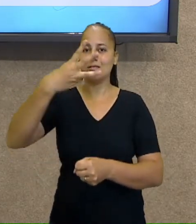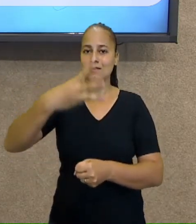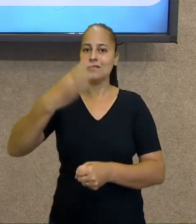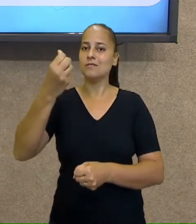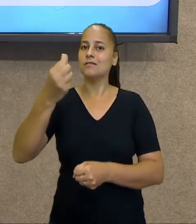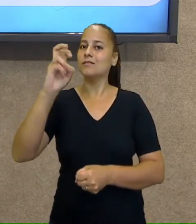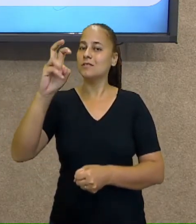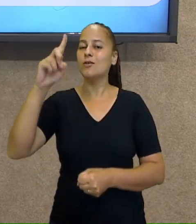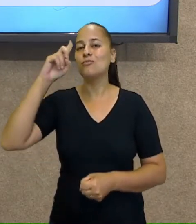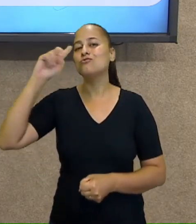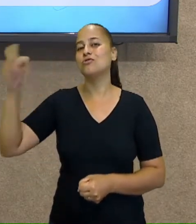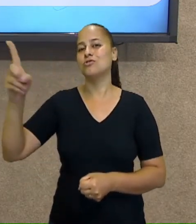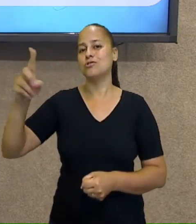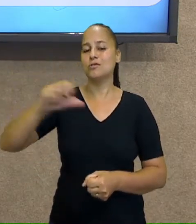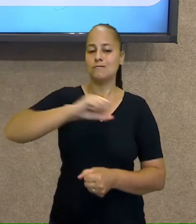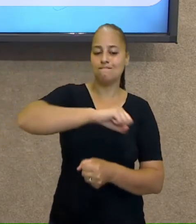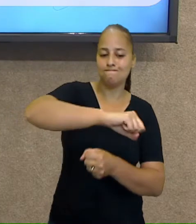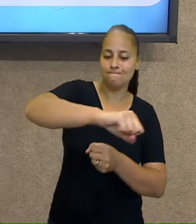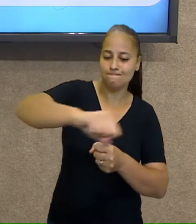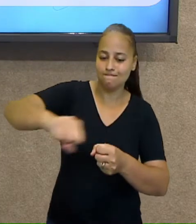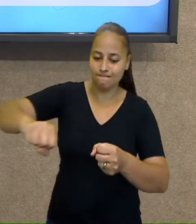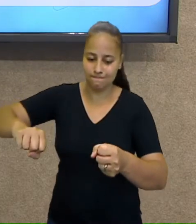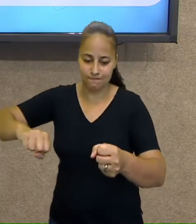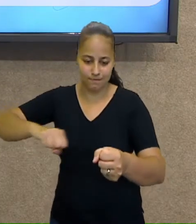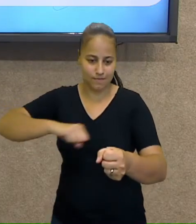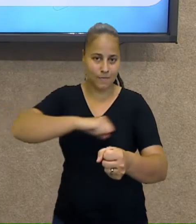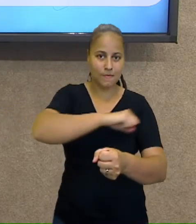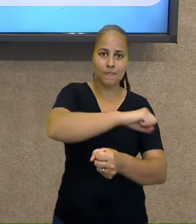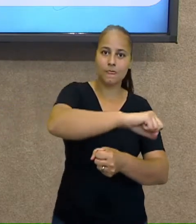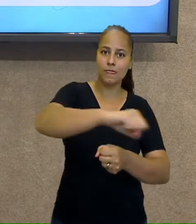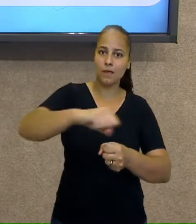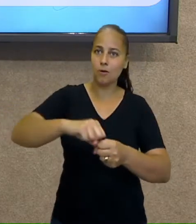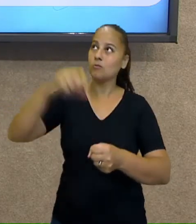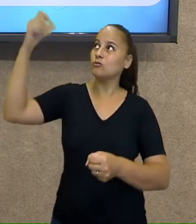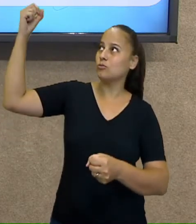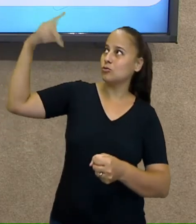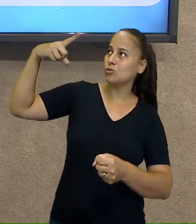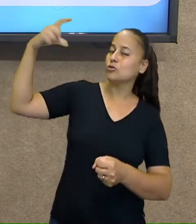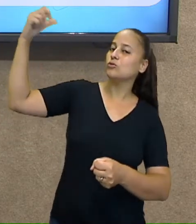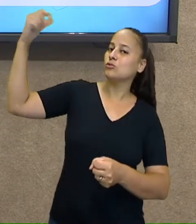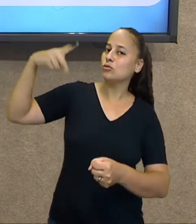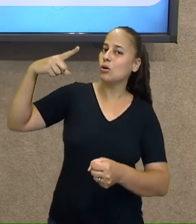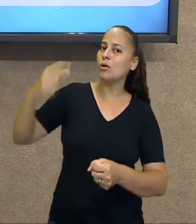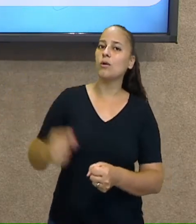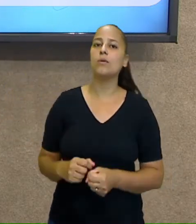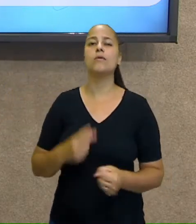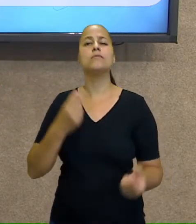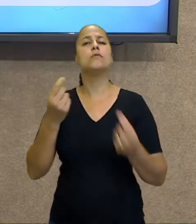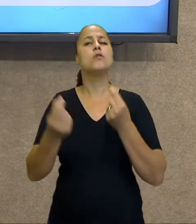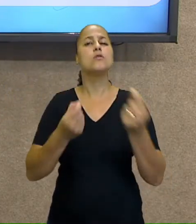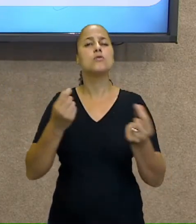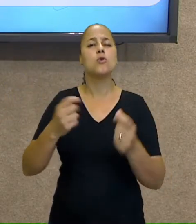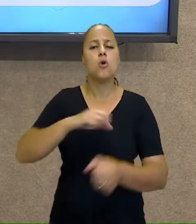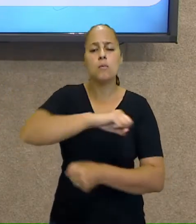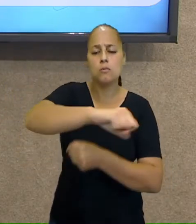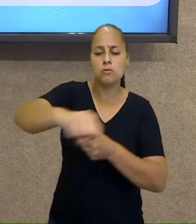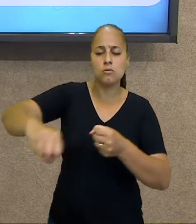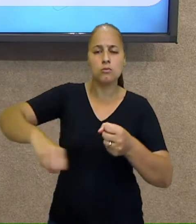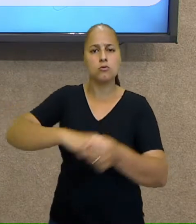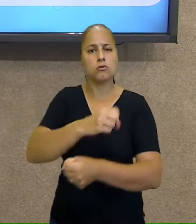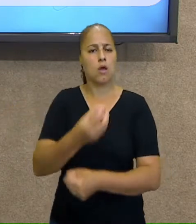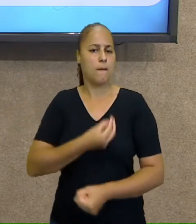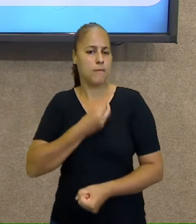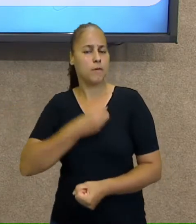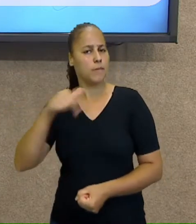dias girando em torno do Sol. Então, como que o movimento de translação é presente na nossa